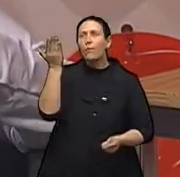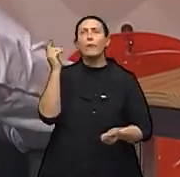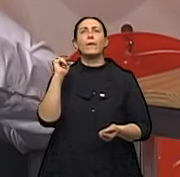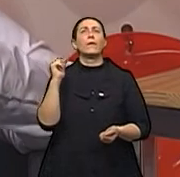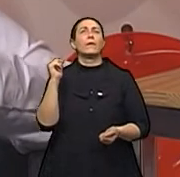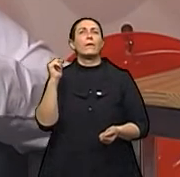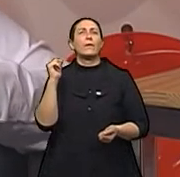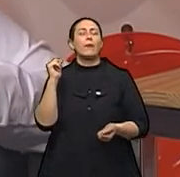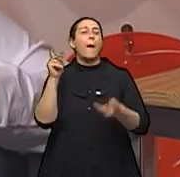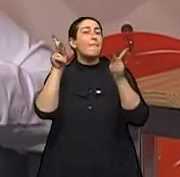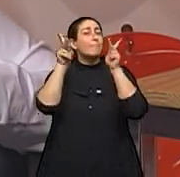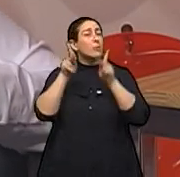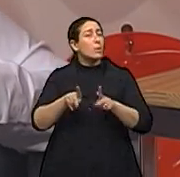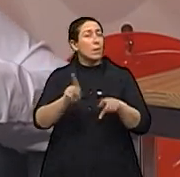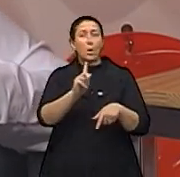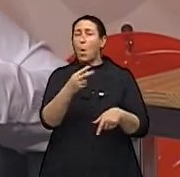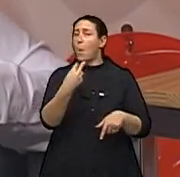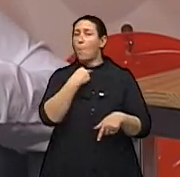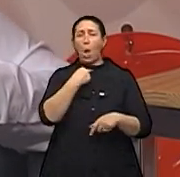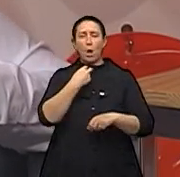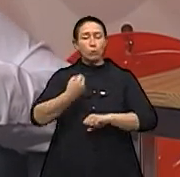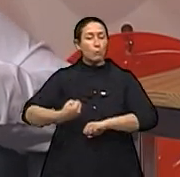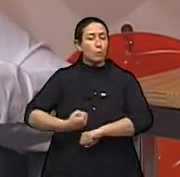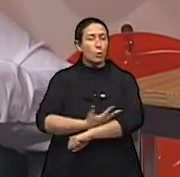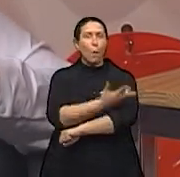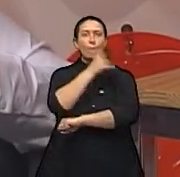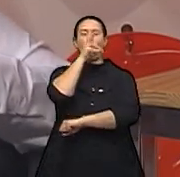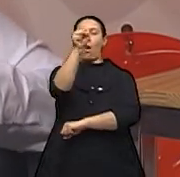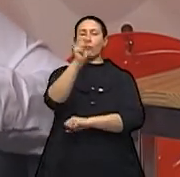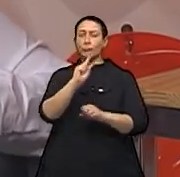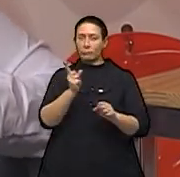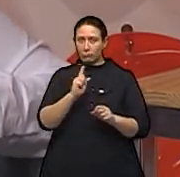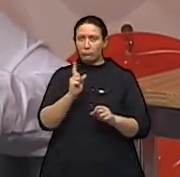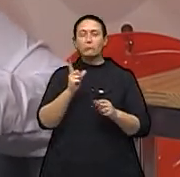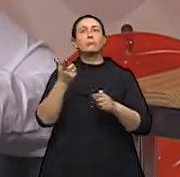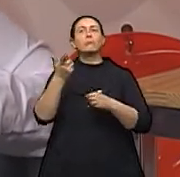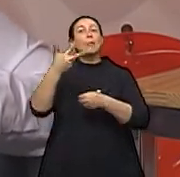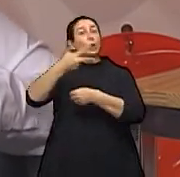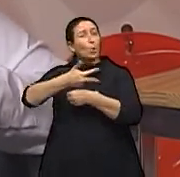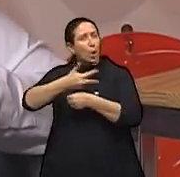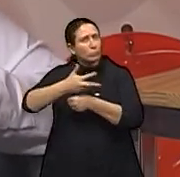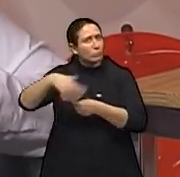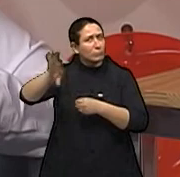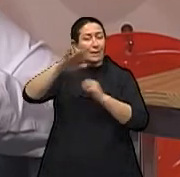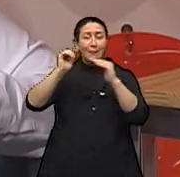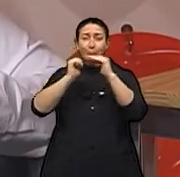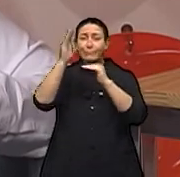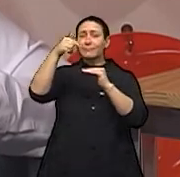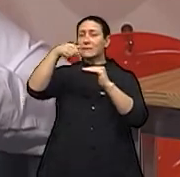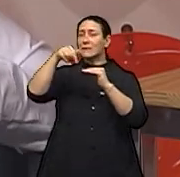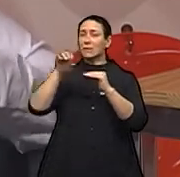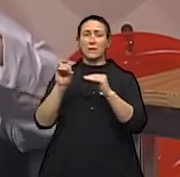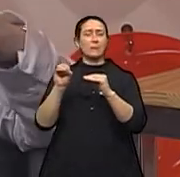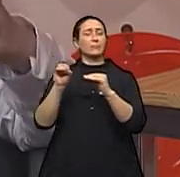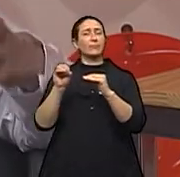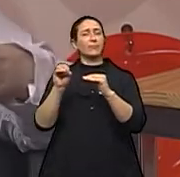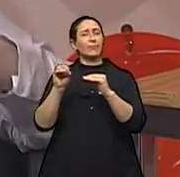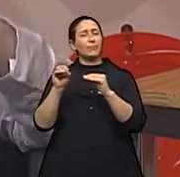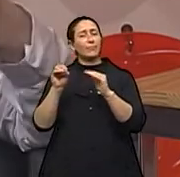pessoas que não podem sofrer emoções muito fortes, idosos depois dos 70 anos.